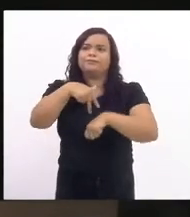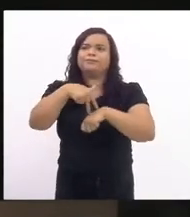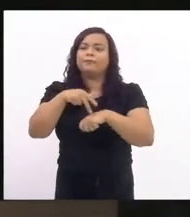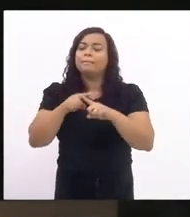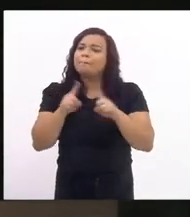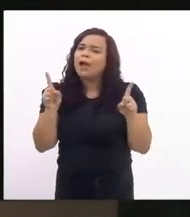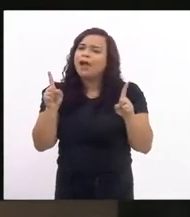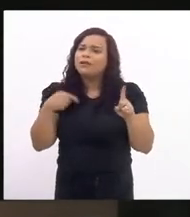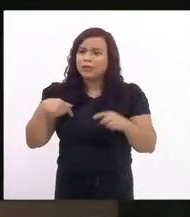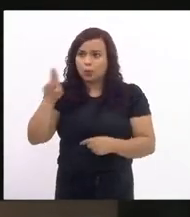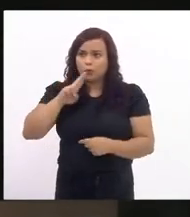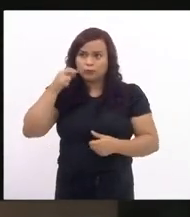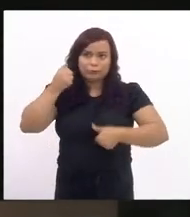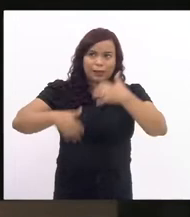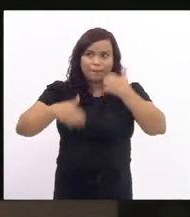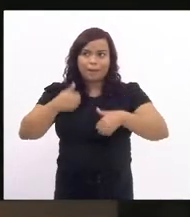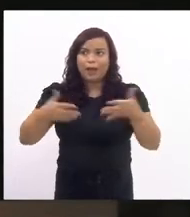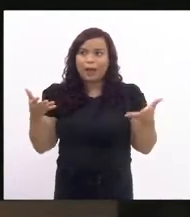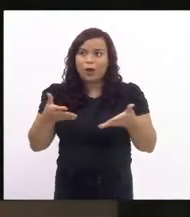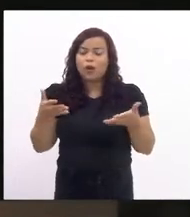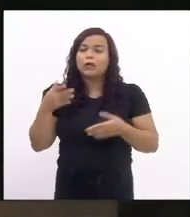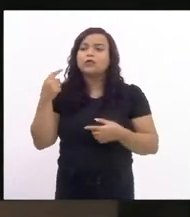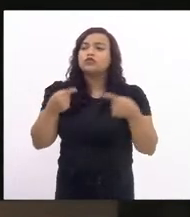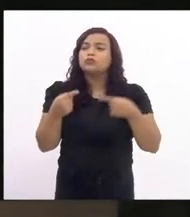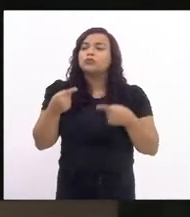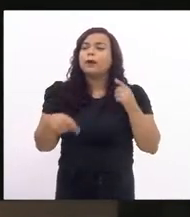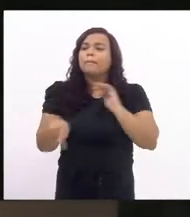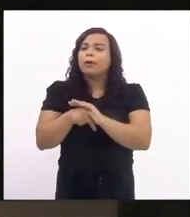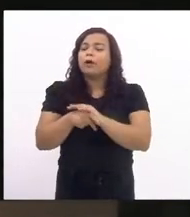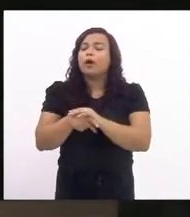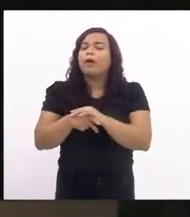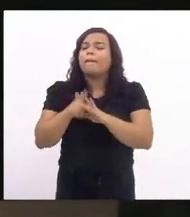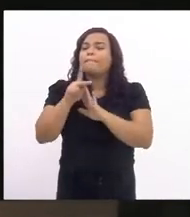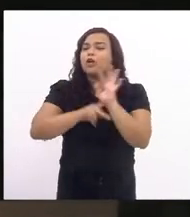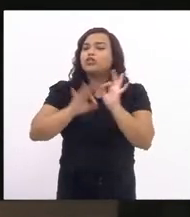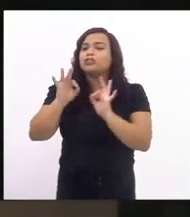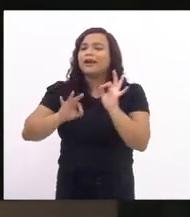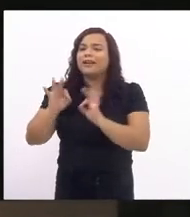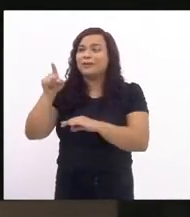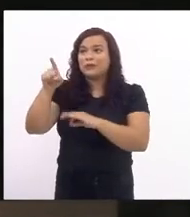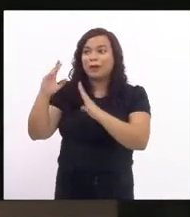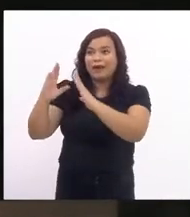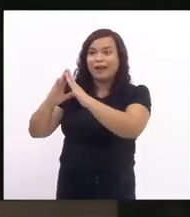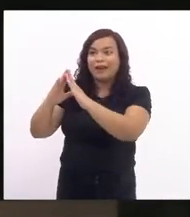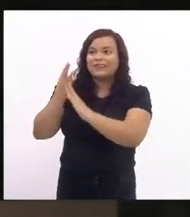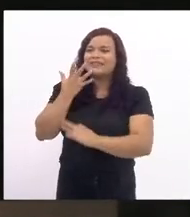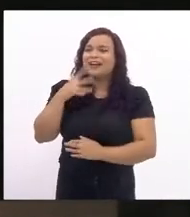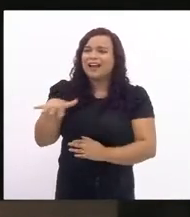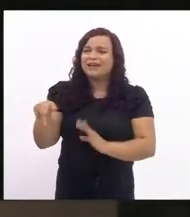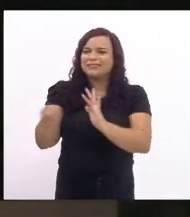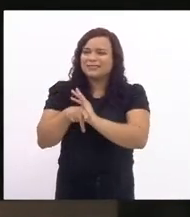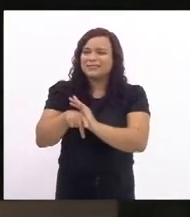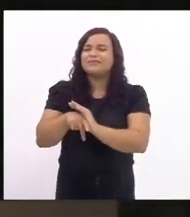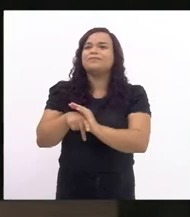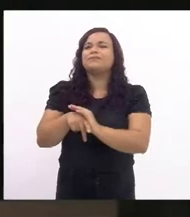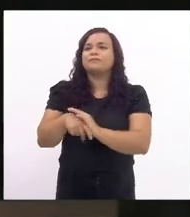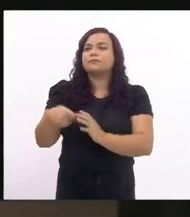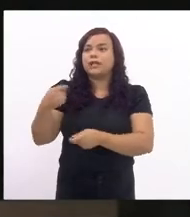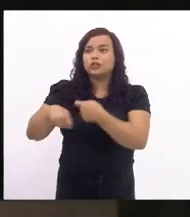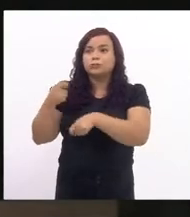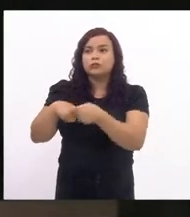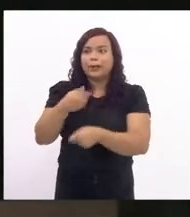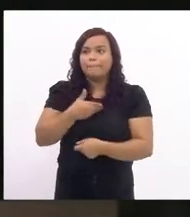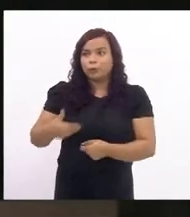momento para discutir o nosso projeto que institui o espaço infantil no âmbito da administração pública nós